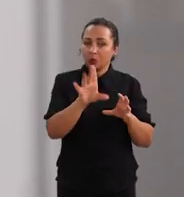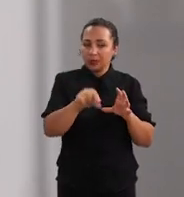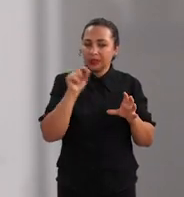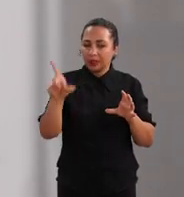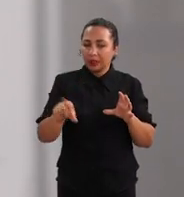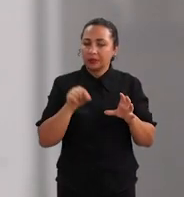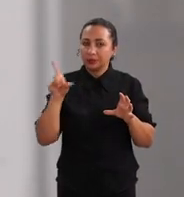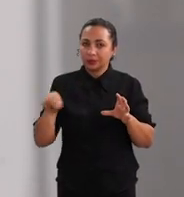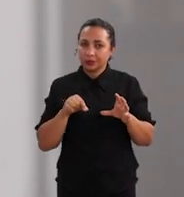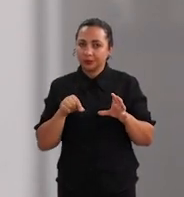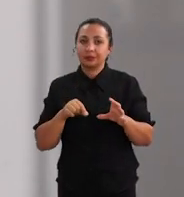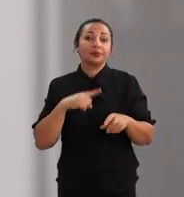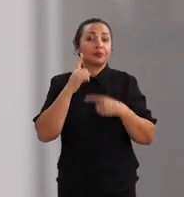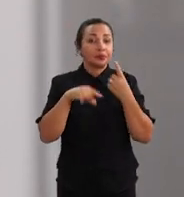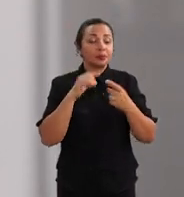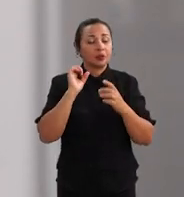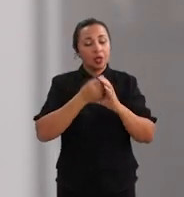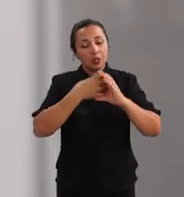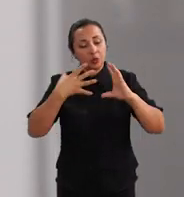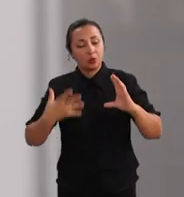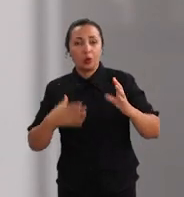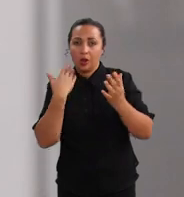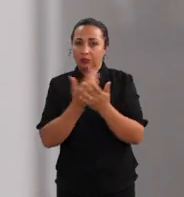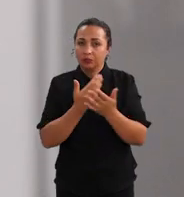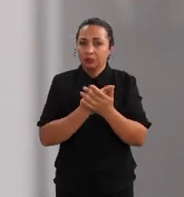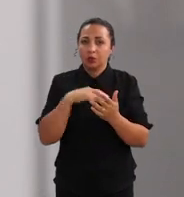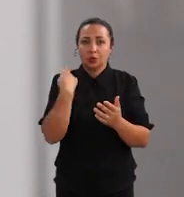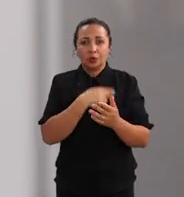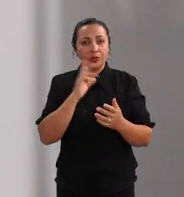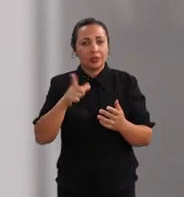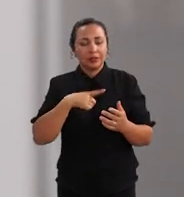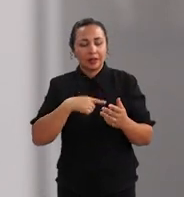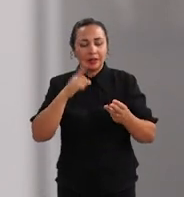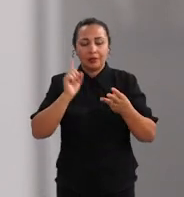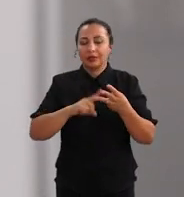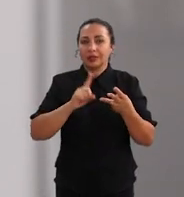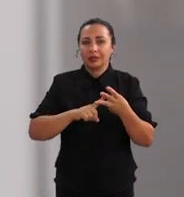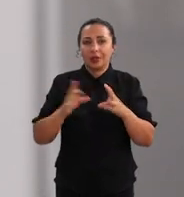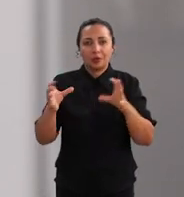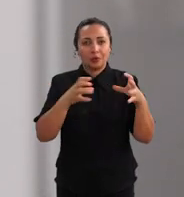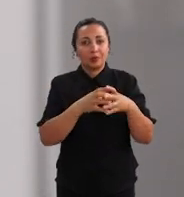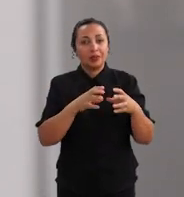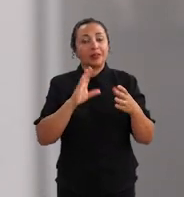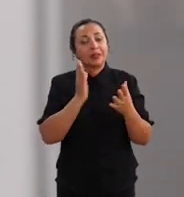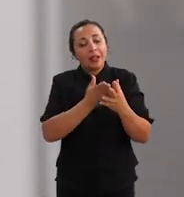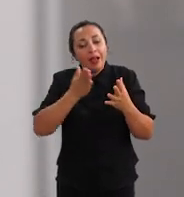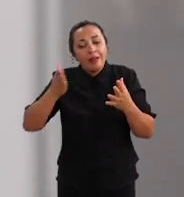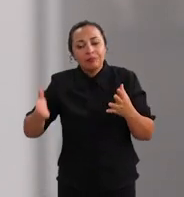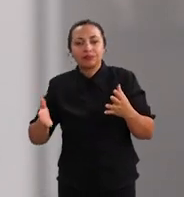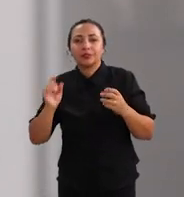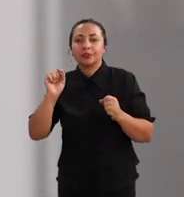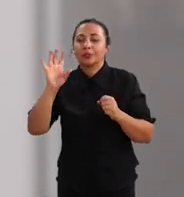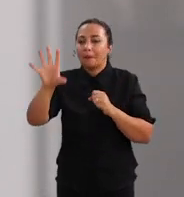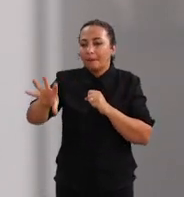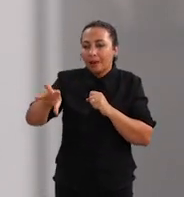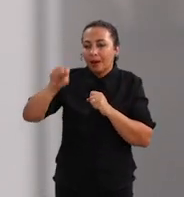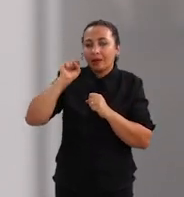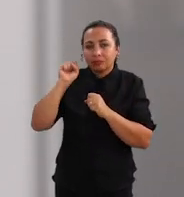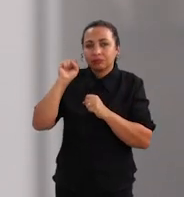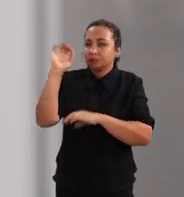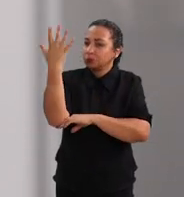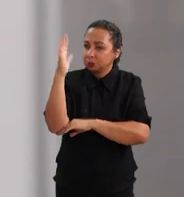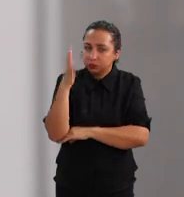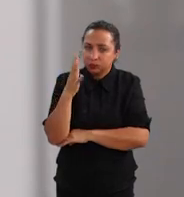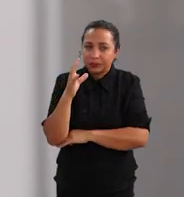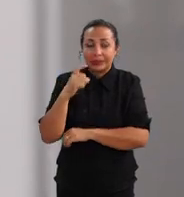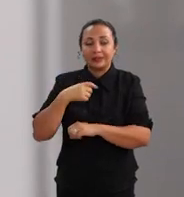consórcio. Com esse consórcio todo estudado e caracterizado, nós já estamos na terceira fase, que é a fase de pegar